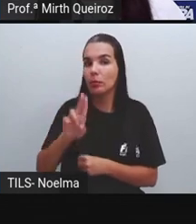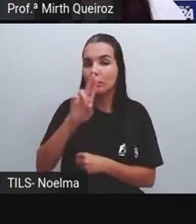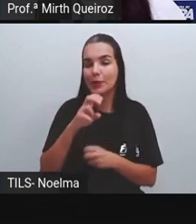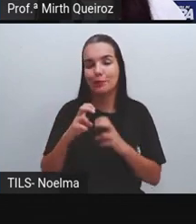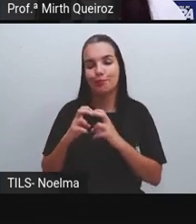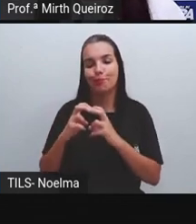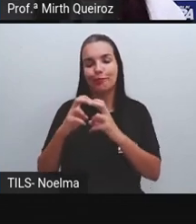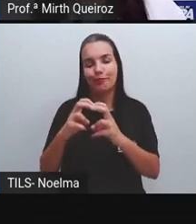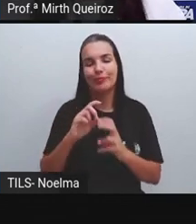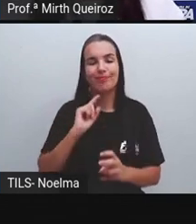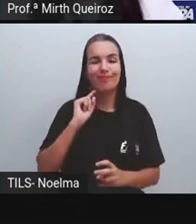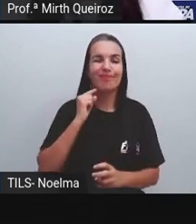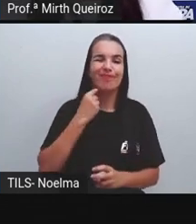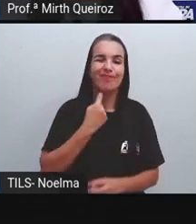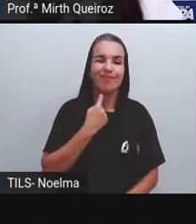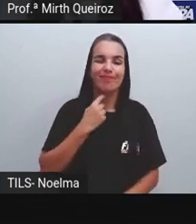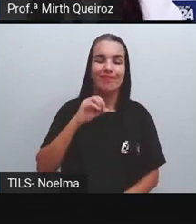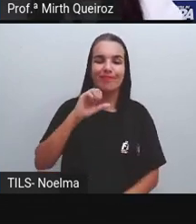o ar.